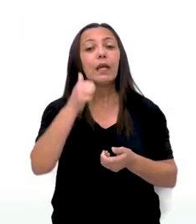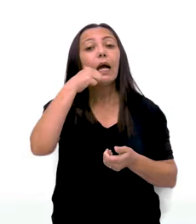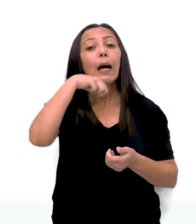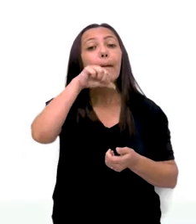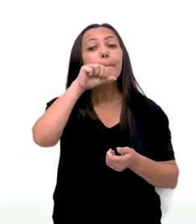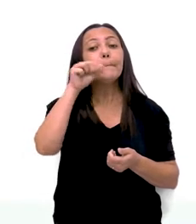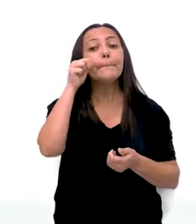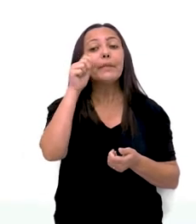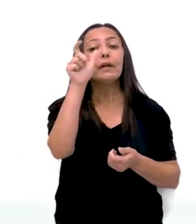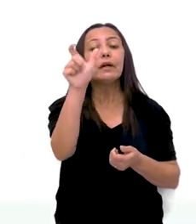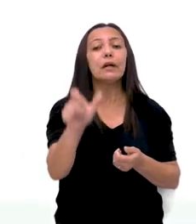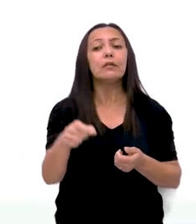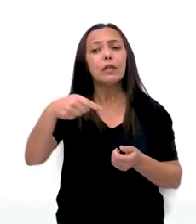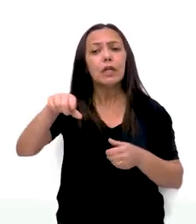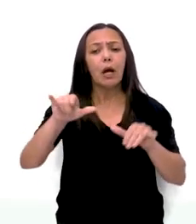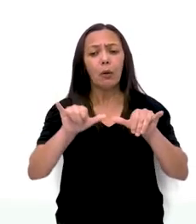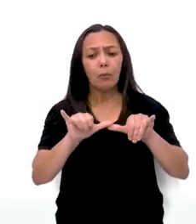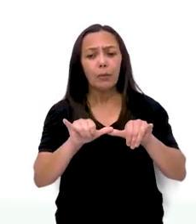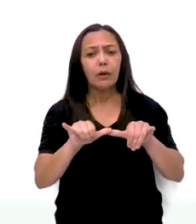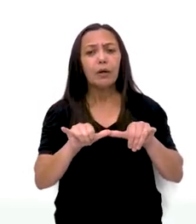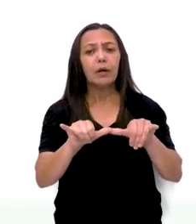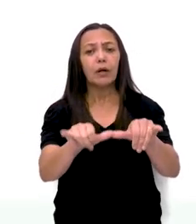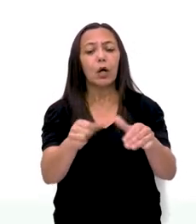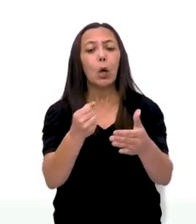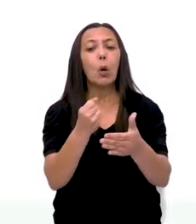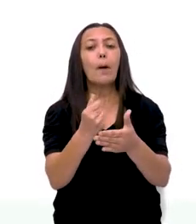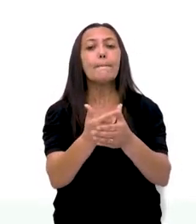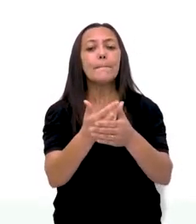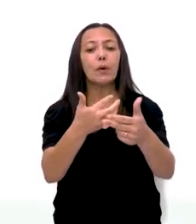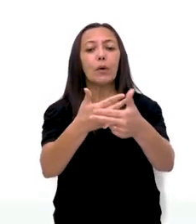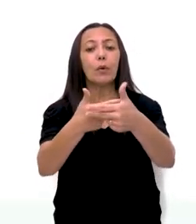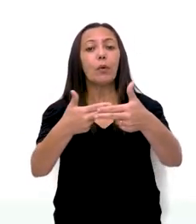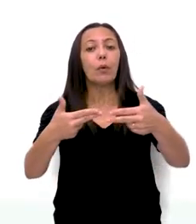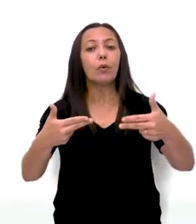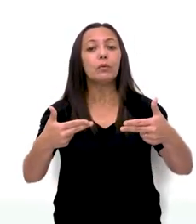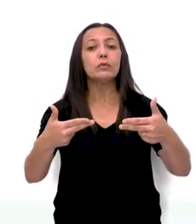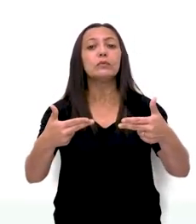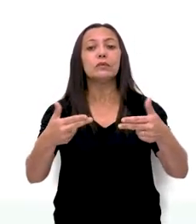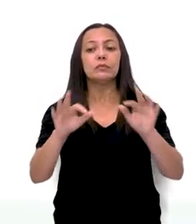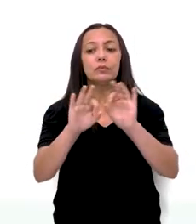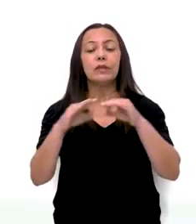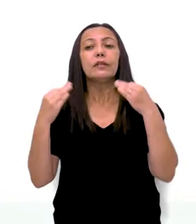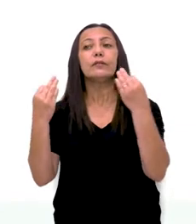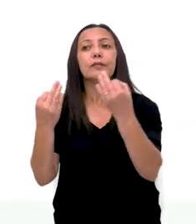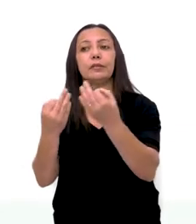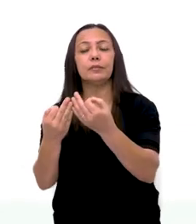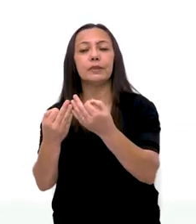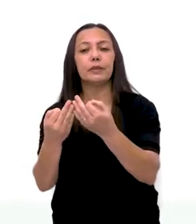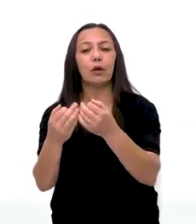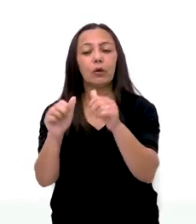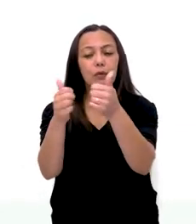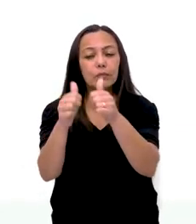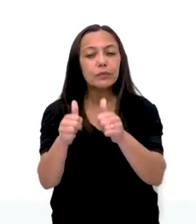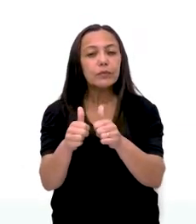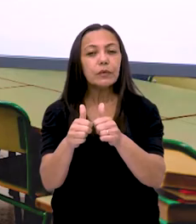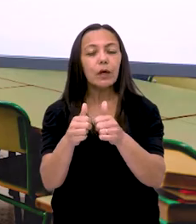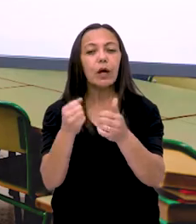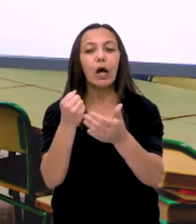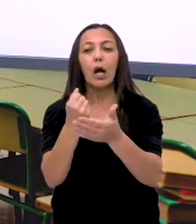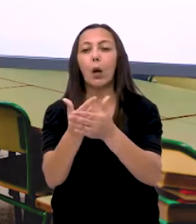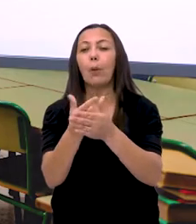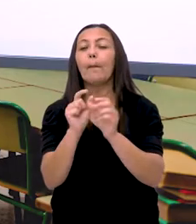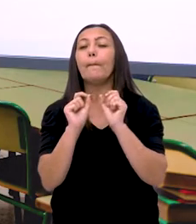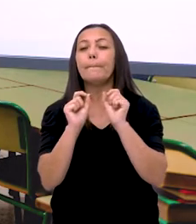A mãe de Marina foi ao supermercado e comprou alguns produtos para a sua família. Vamos analisar o que ela comprou